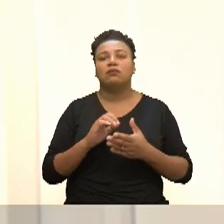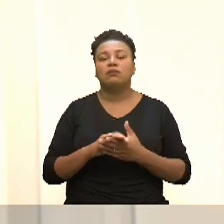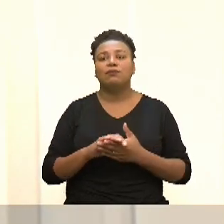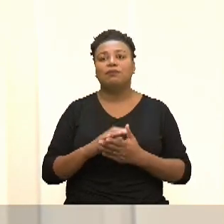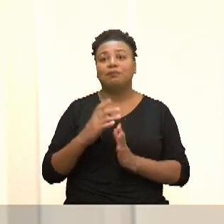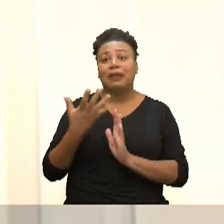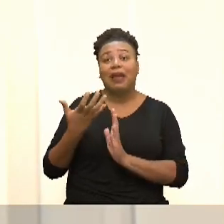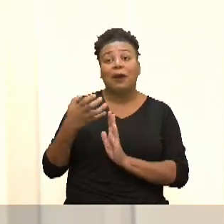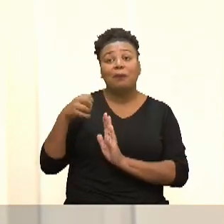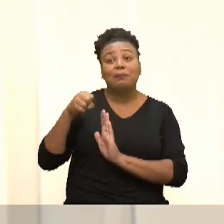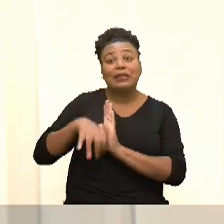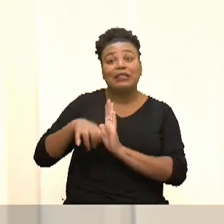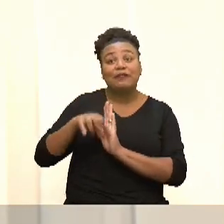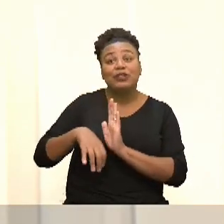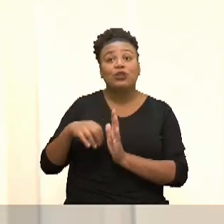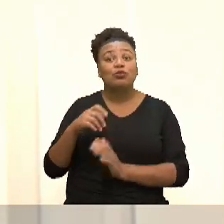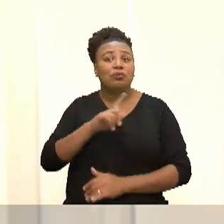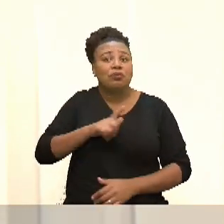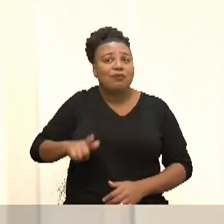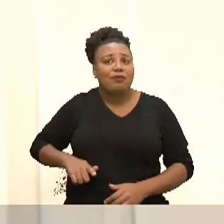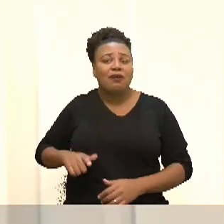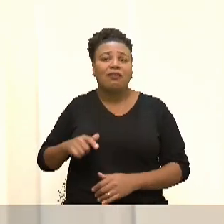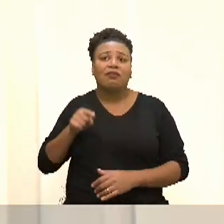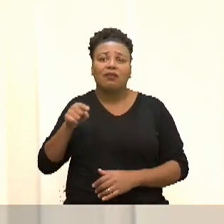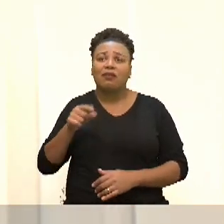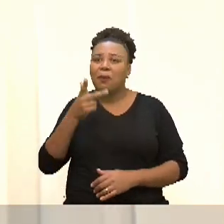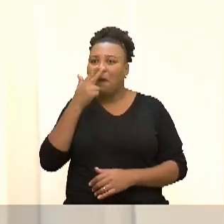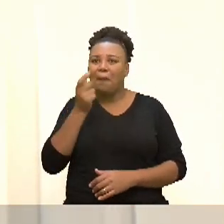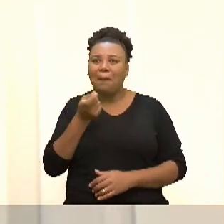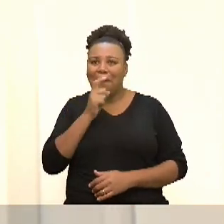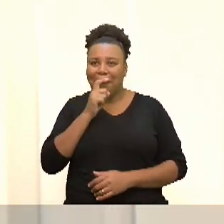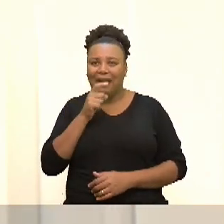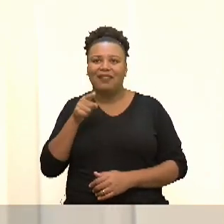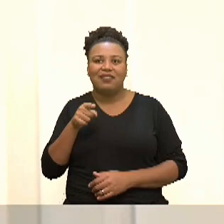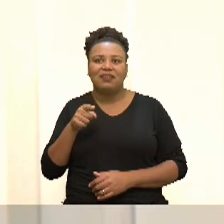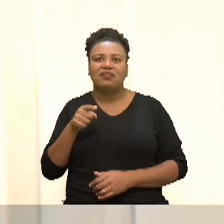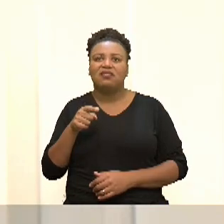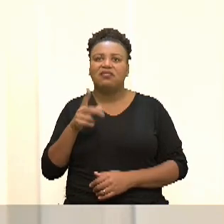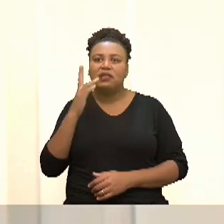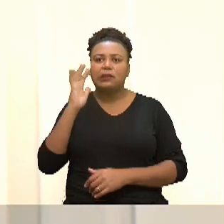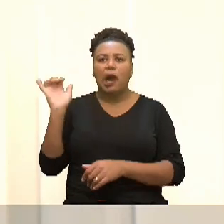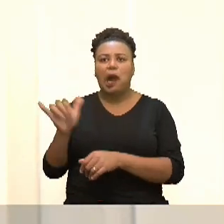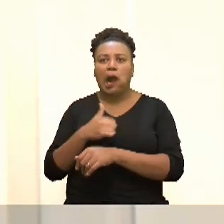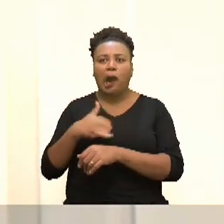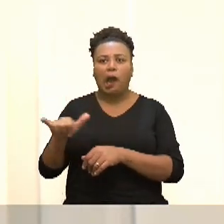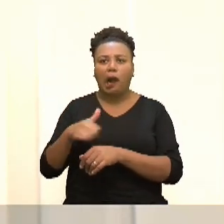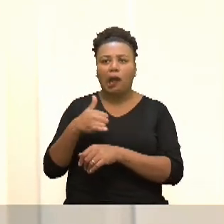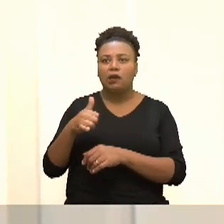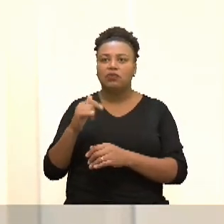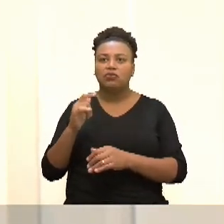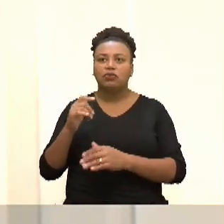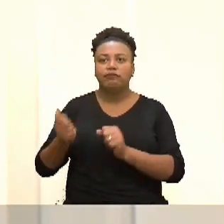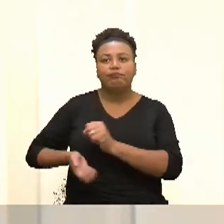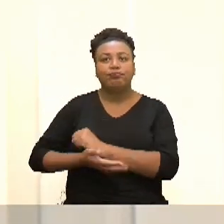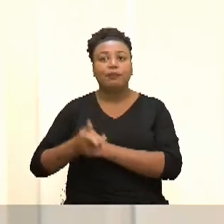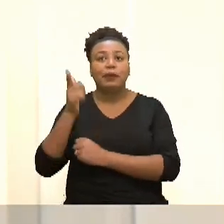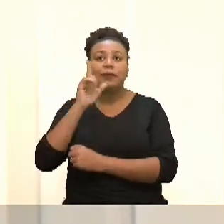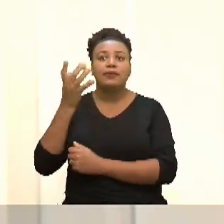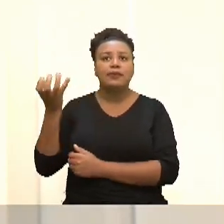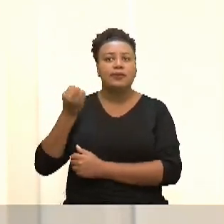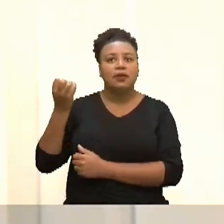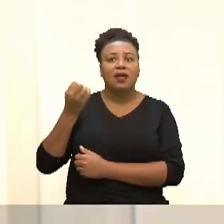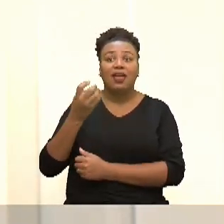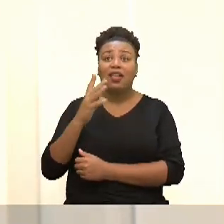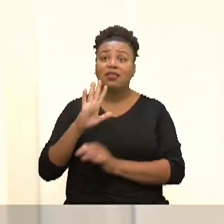benefício governamental que o genitor, como ela mesmo disse, deu um jeito de burlar para ganhar mais,